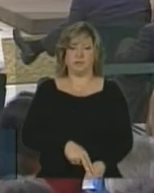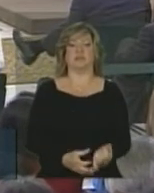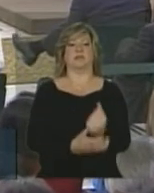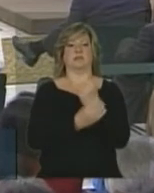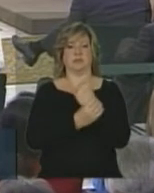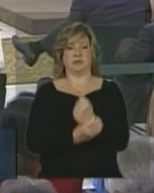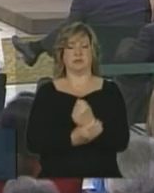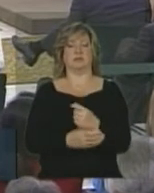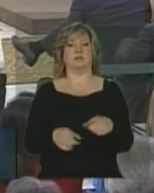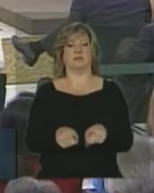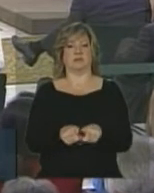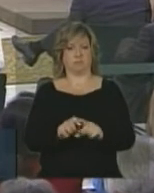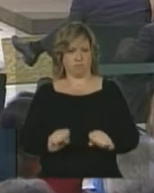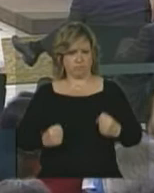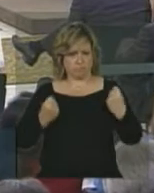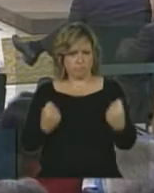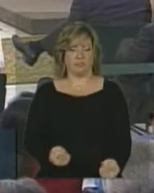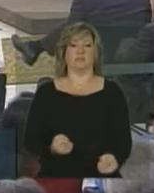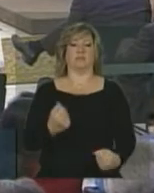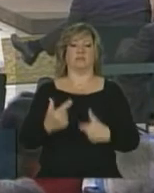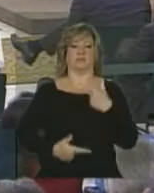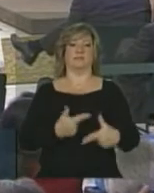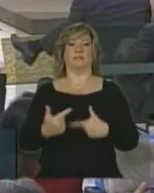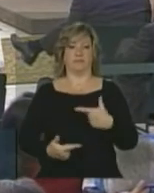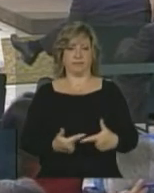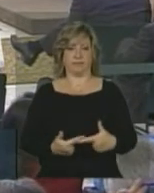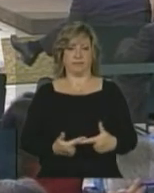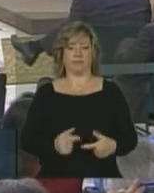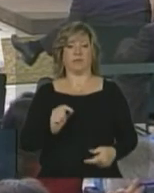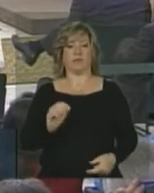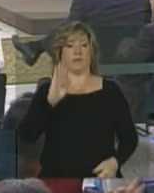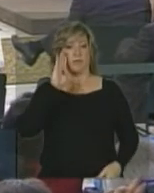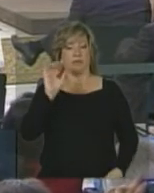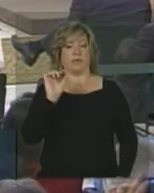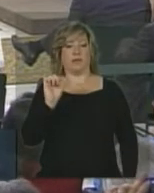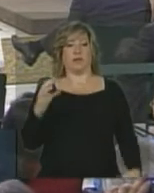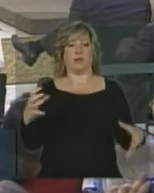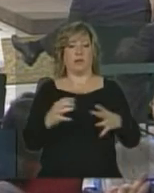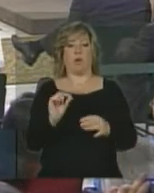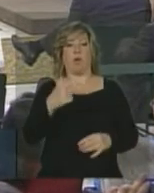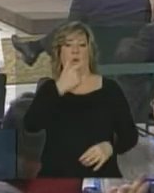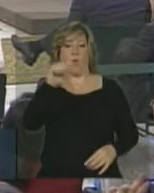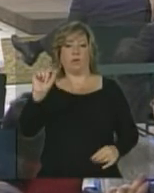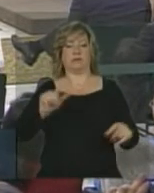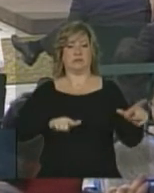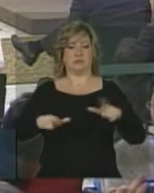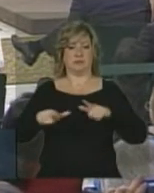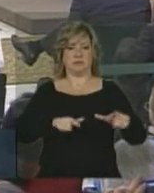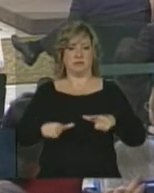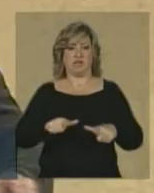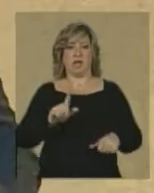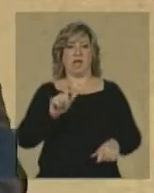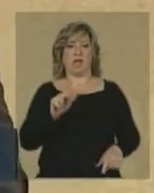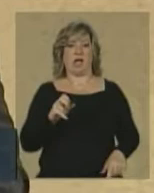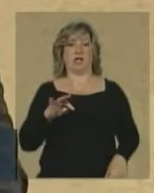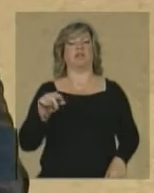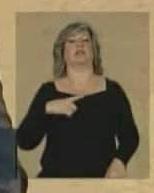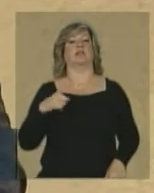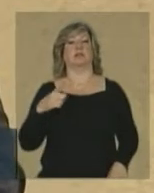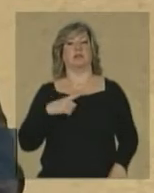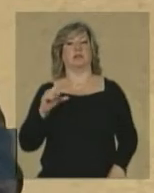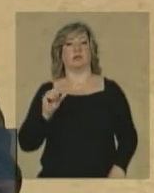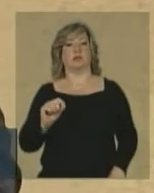segura e irrepreensível, valendo ressaltar, dentre outras atividades em garantia ao direito à memória e à verdade,